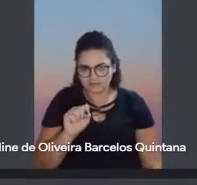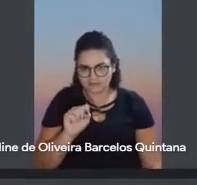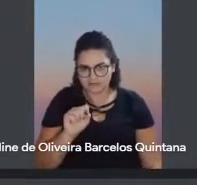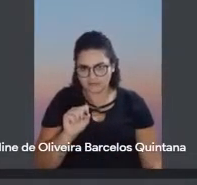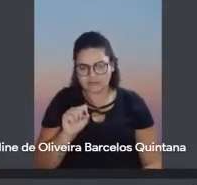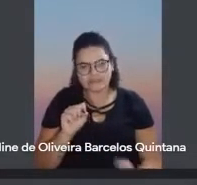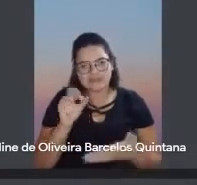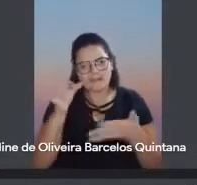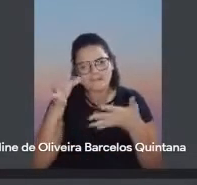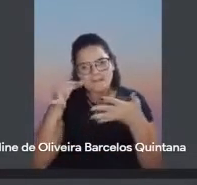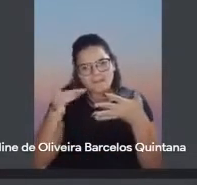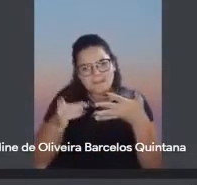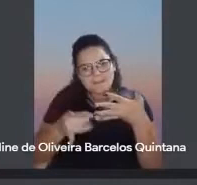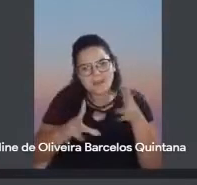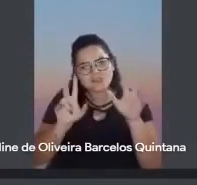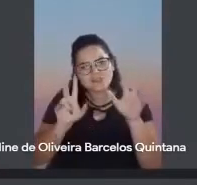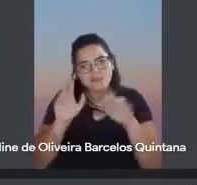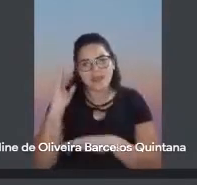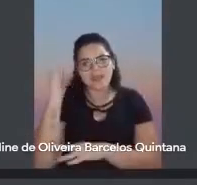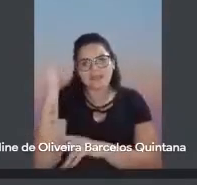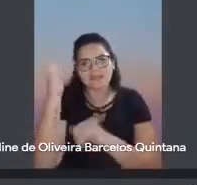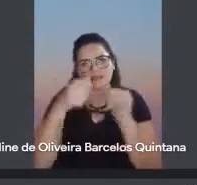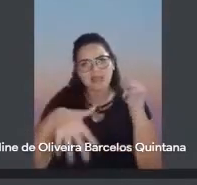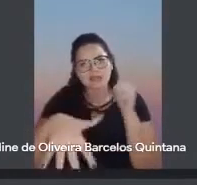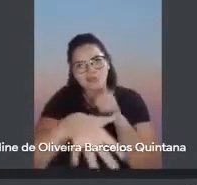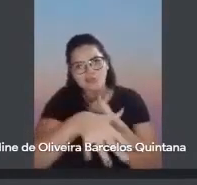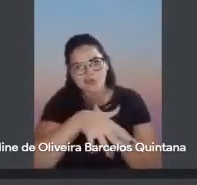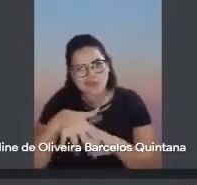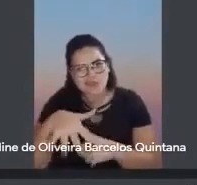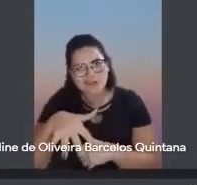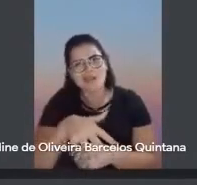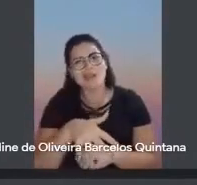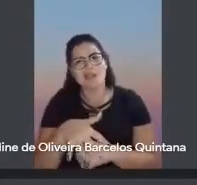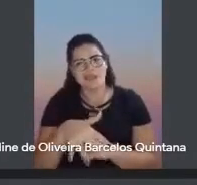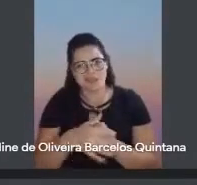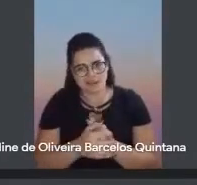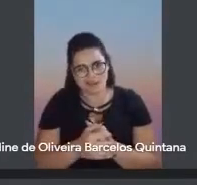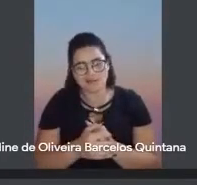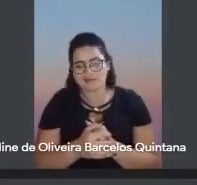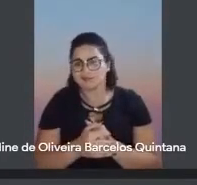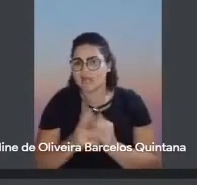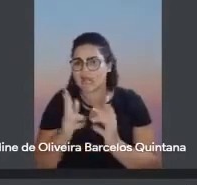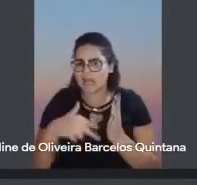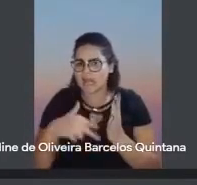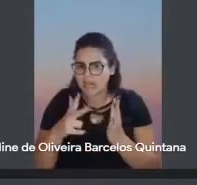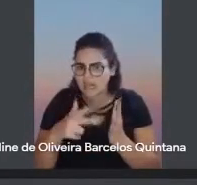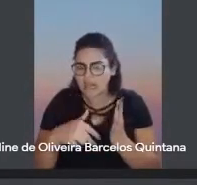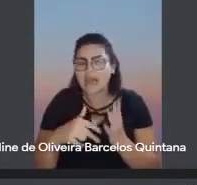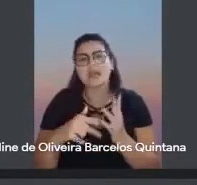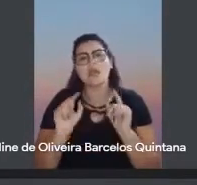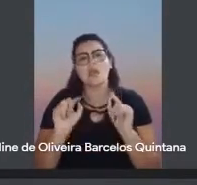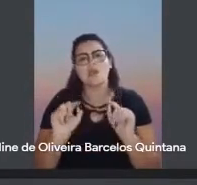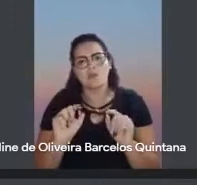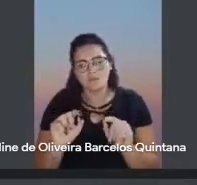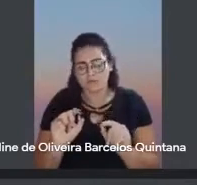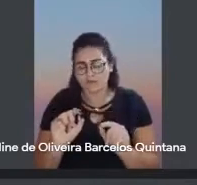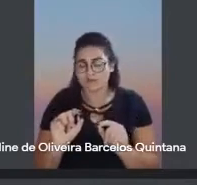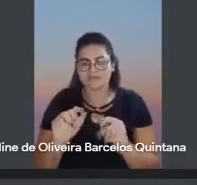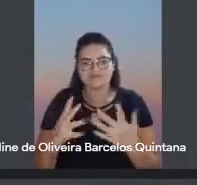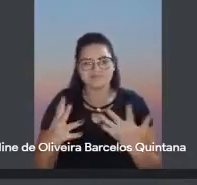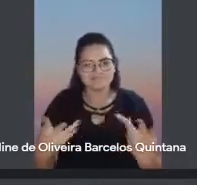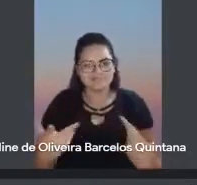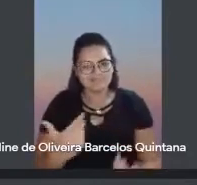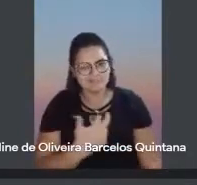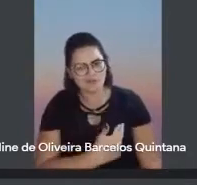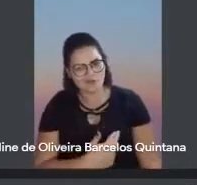natureza, aquela descrição humboldtiana, né? Ele leu muito Humboldt, né? E tem uma visão muito romântica da